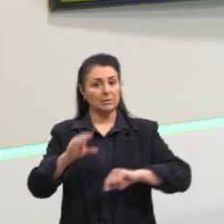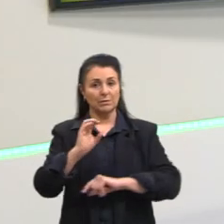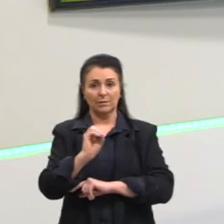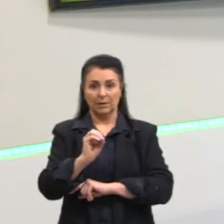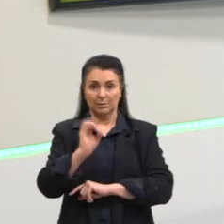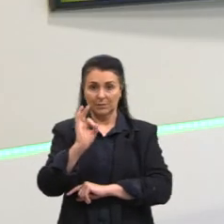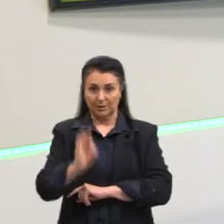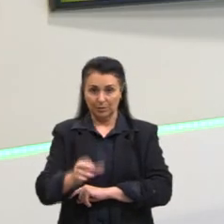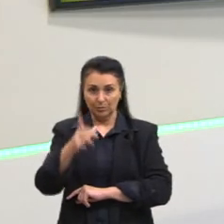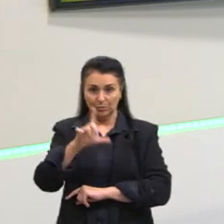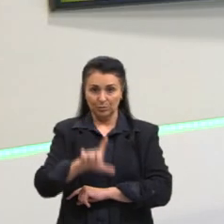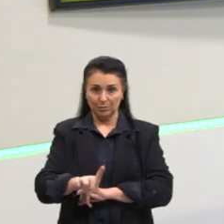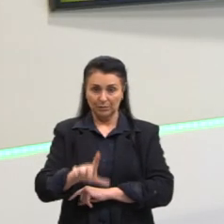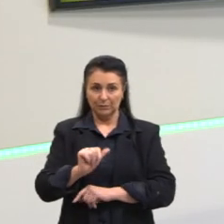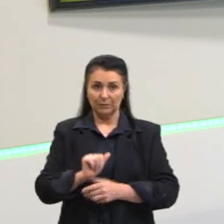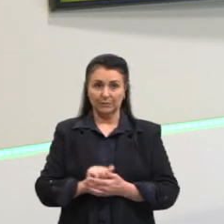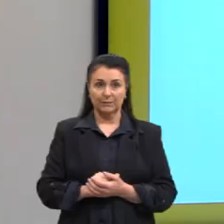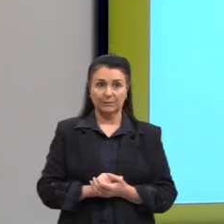correto?